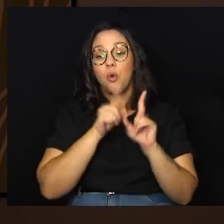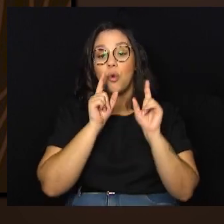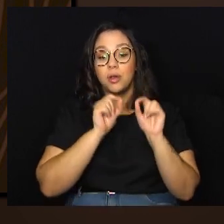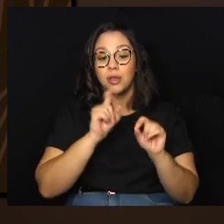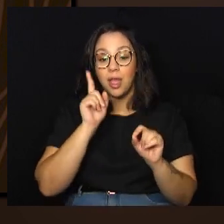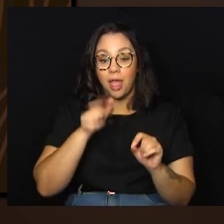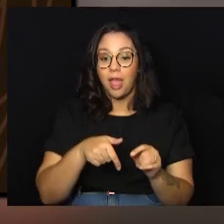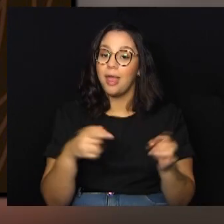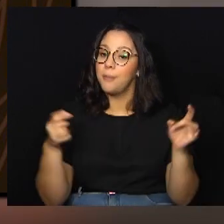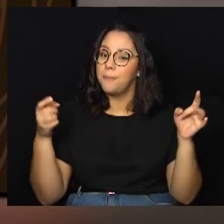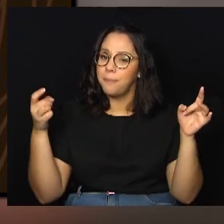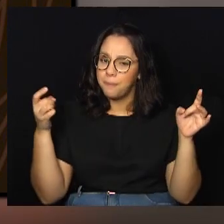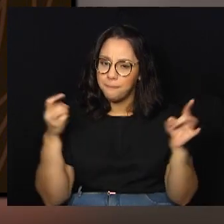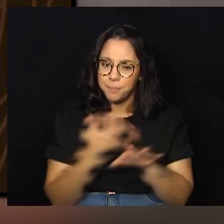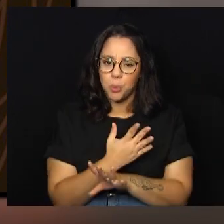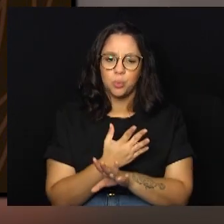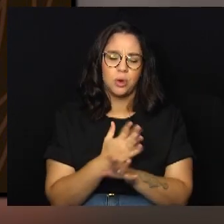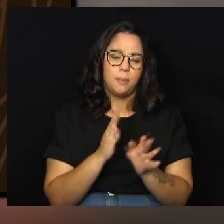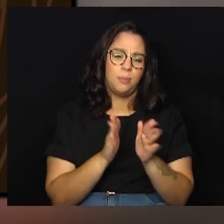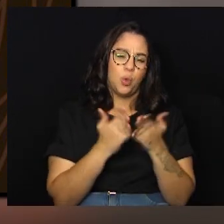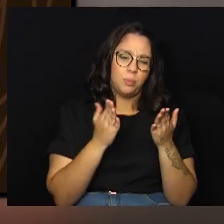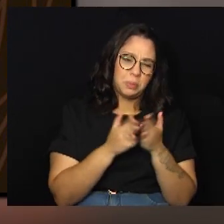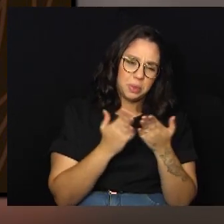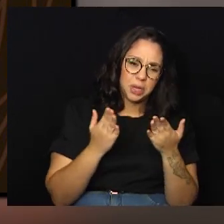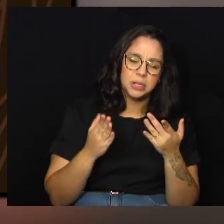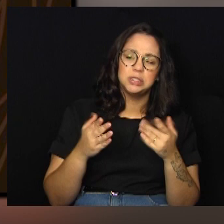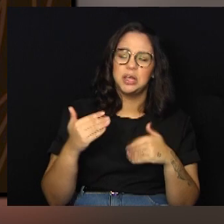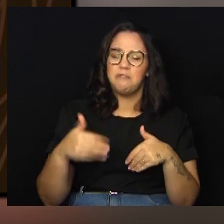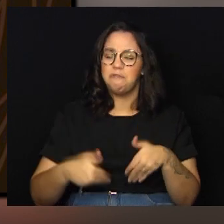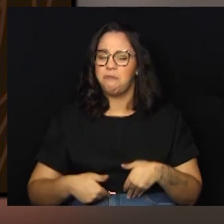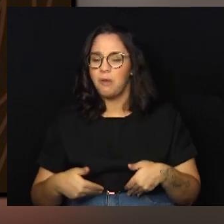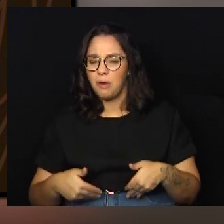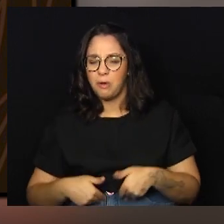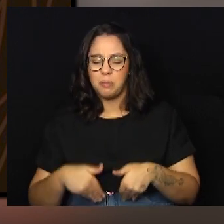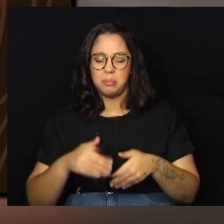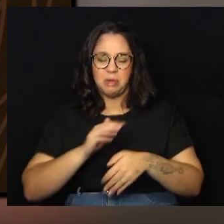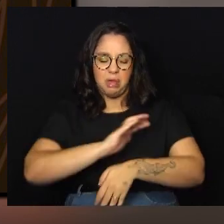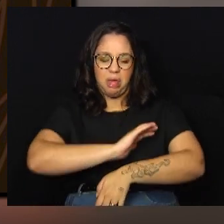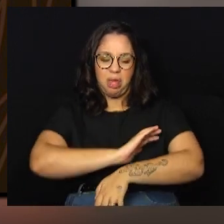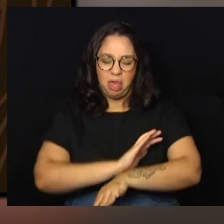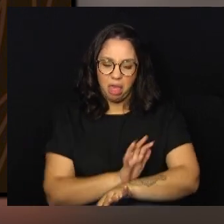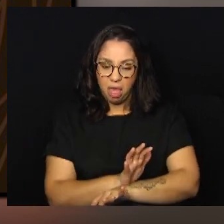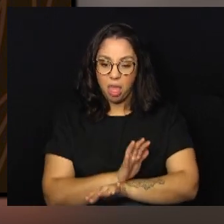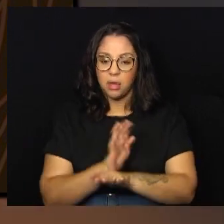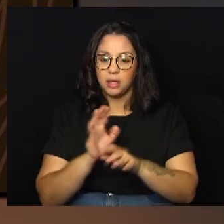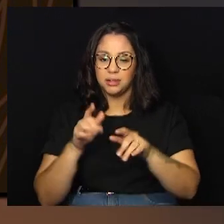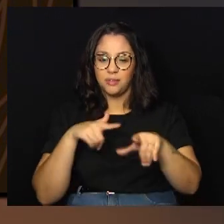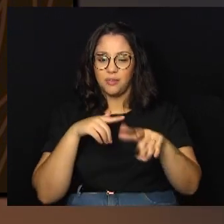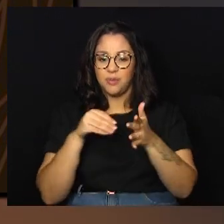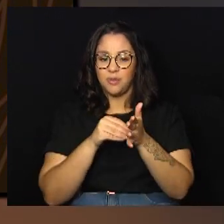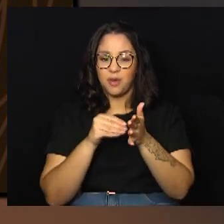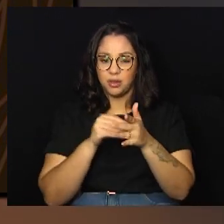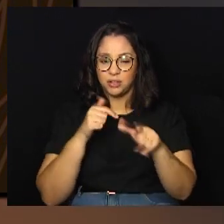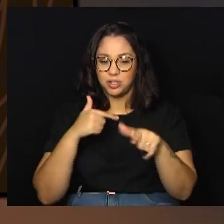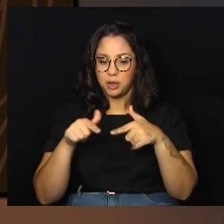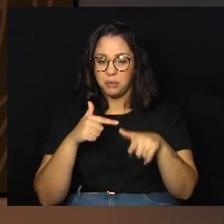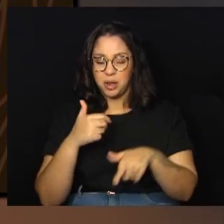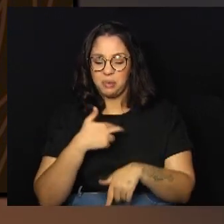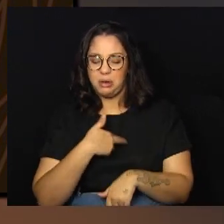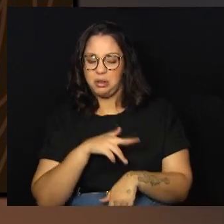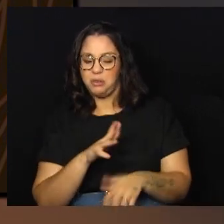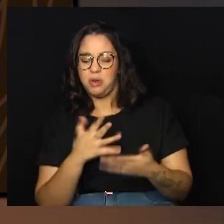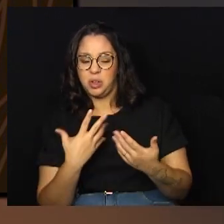estabelecerem o combate contra a miséria, a fome, discriminação racial, desemprego, intolerância